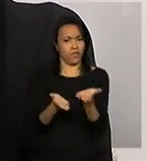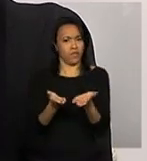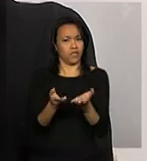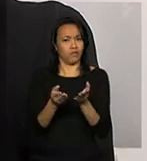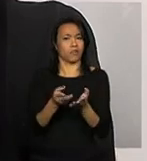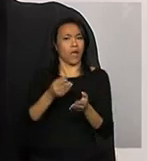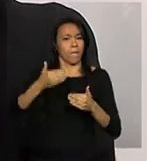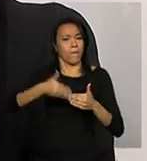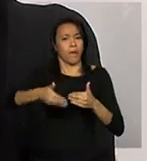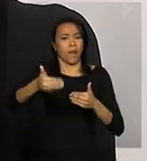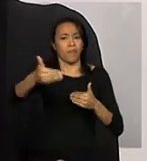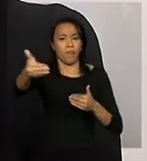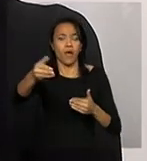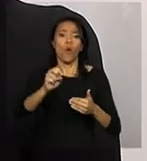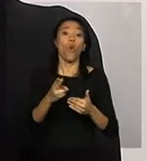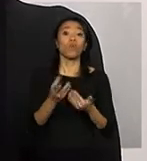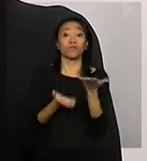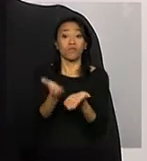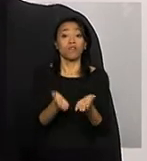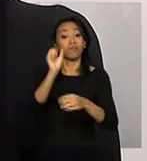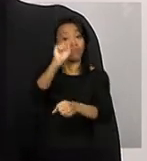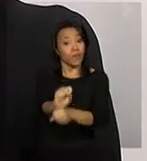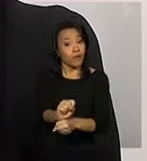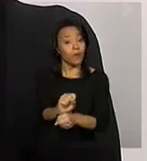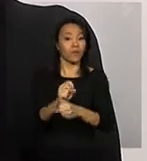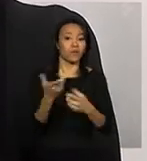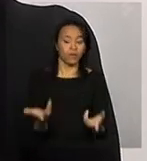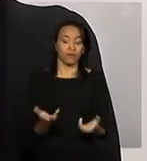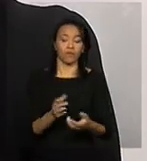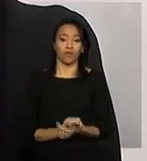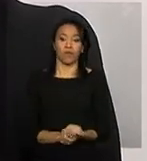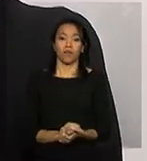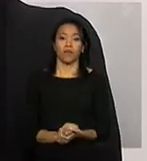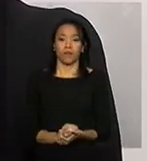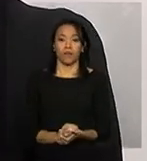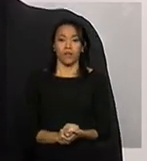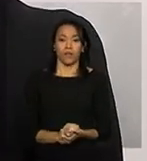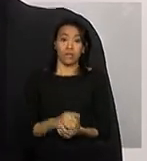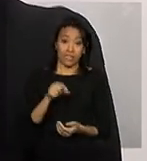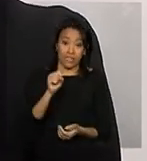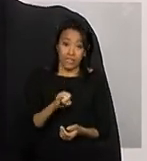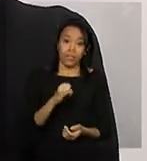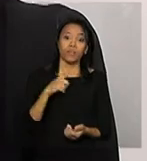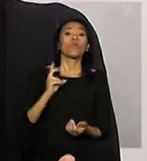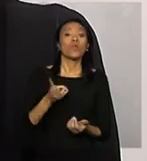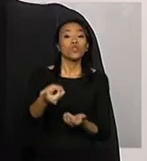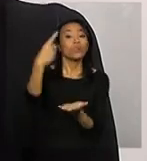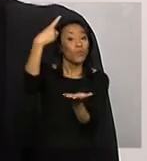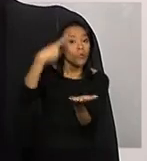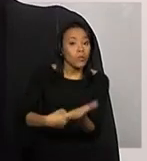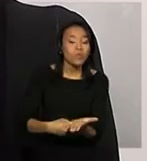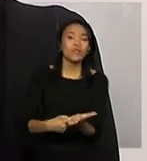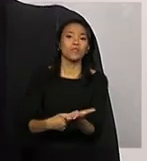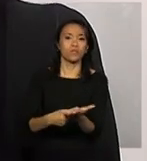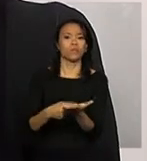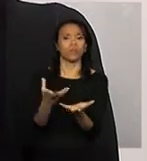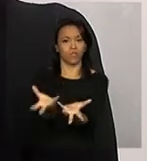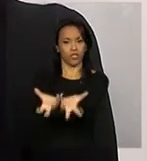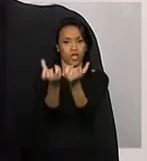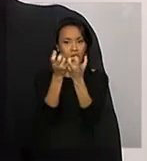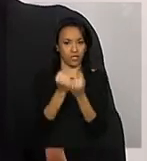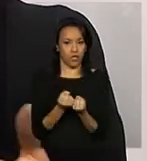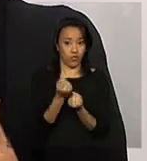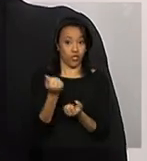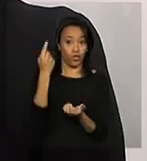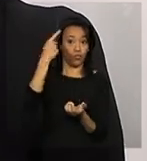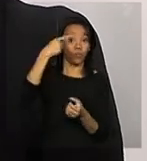regular. Efetivamente, o recurso do pactuado e recebido pelo município, ele